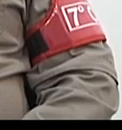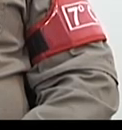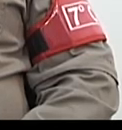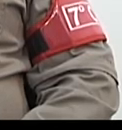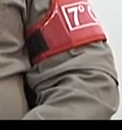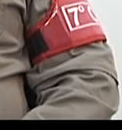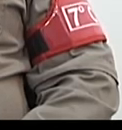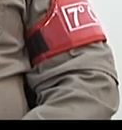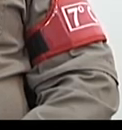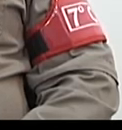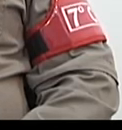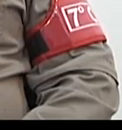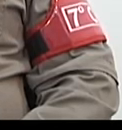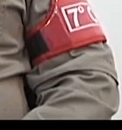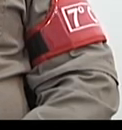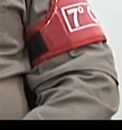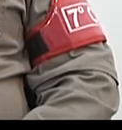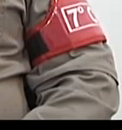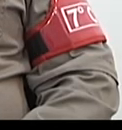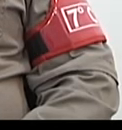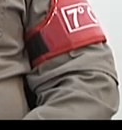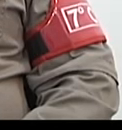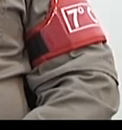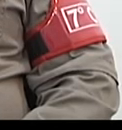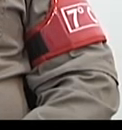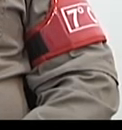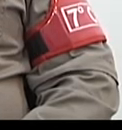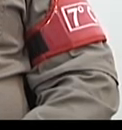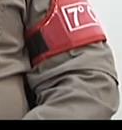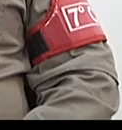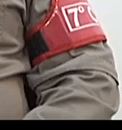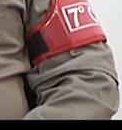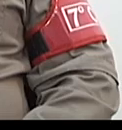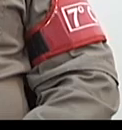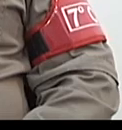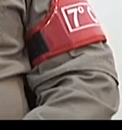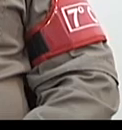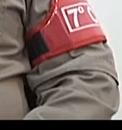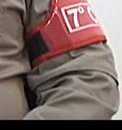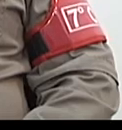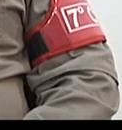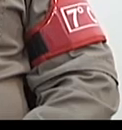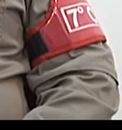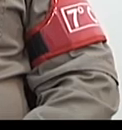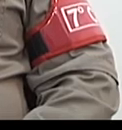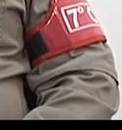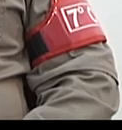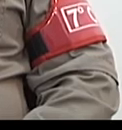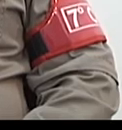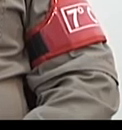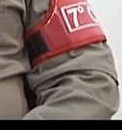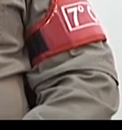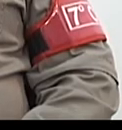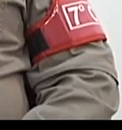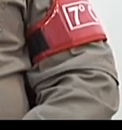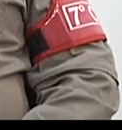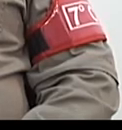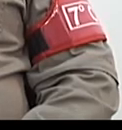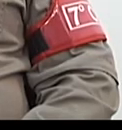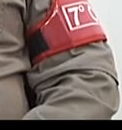também é comum as pessoas procurarem aquecerem o banheiro com a utilização desses equipamentos.